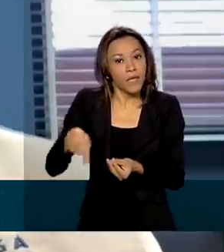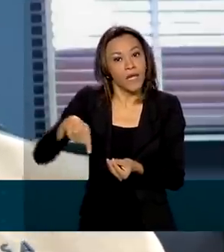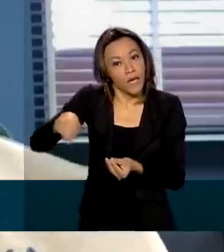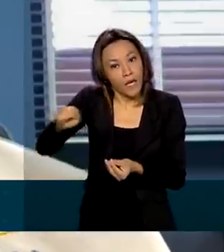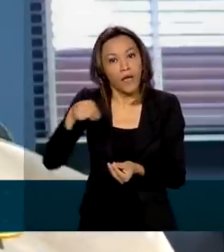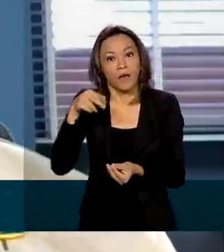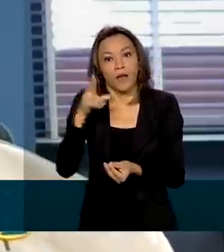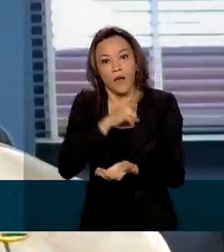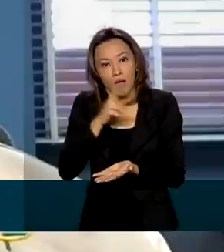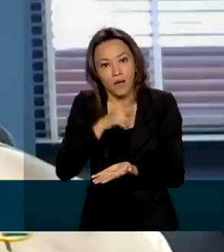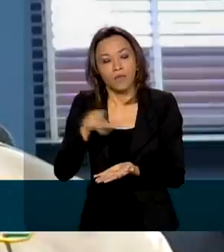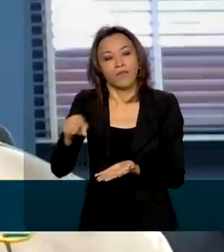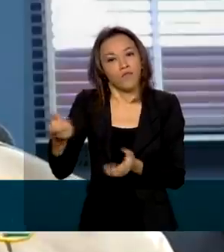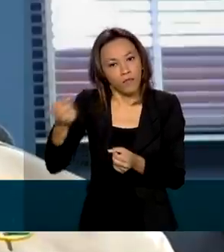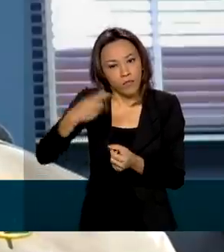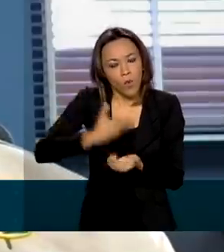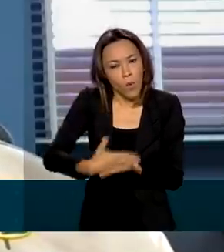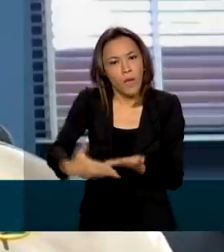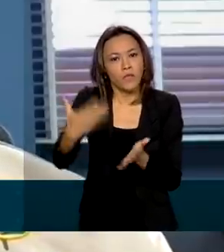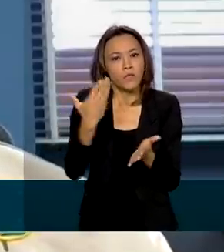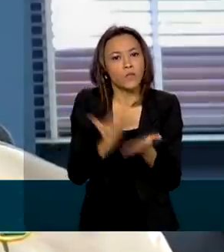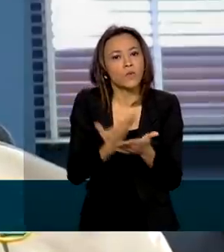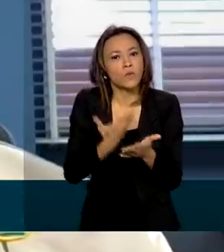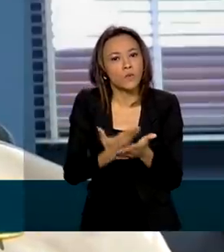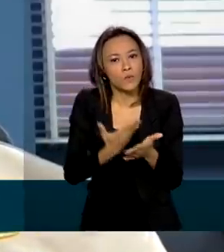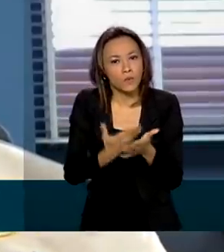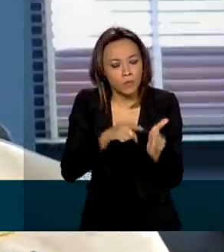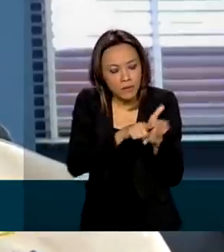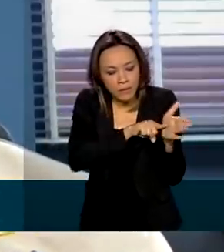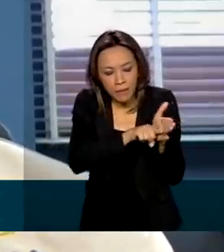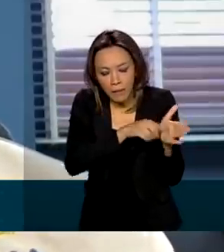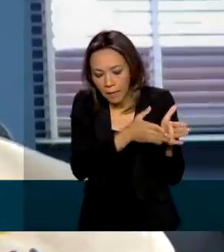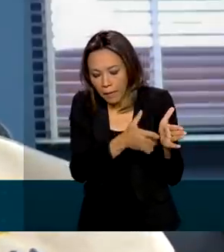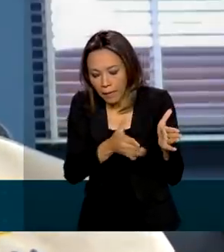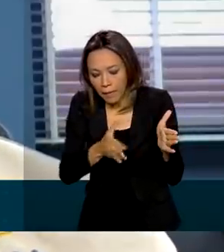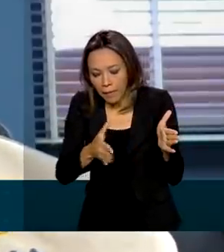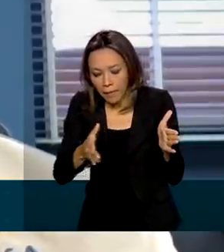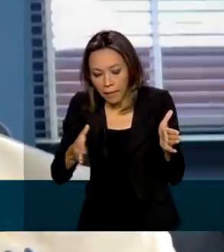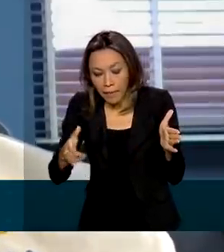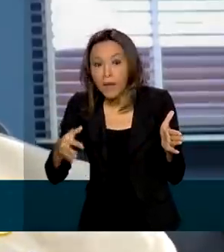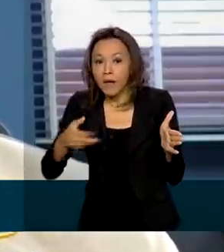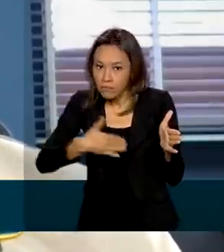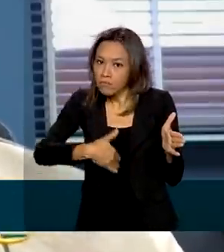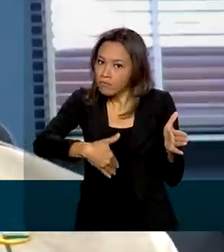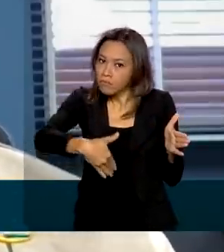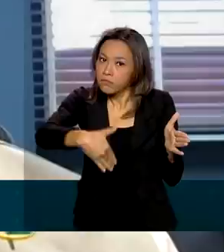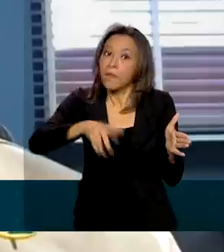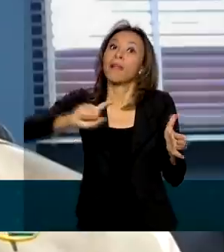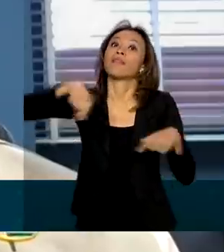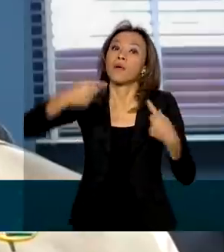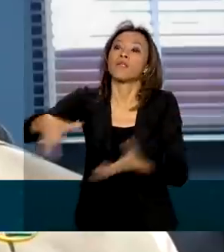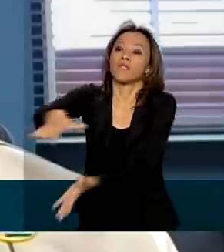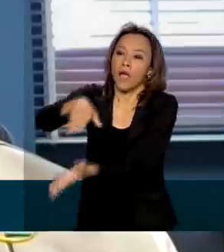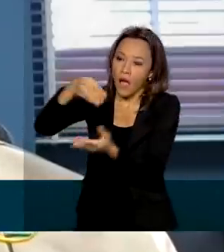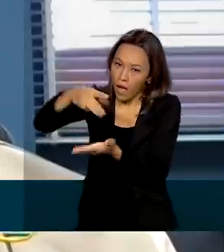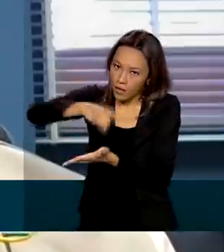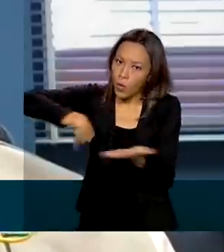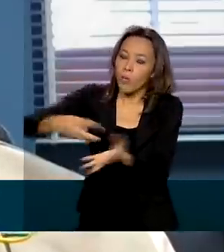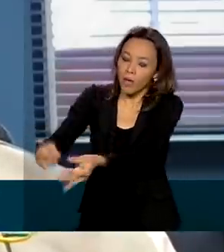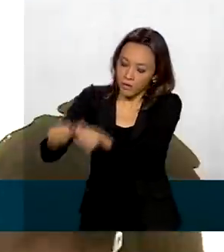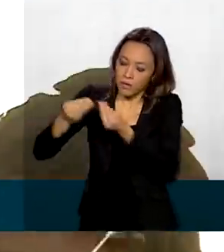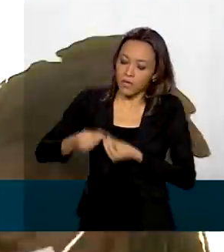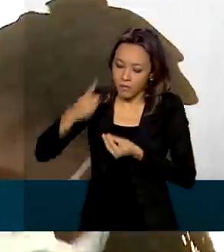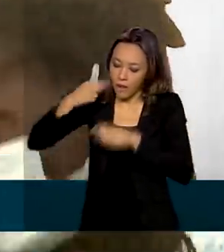existam esses estudos em andamento, possamos receber aí sim a documentação completa e iniciar a nossa